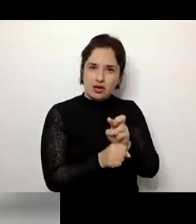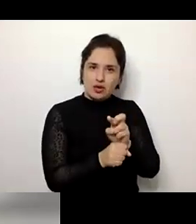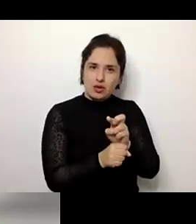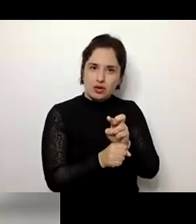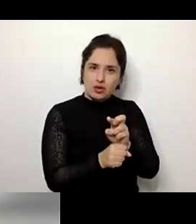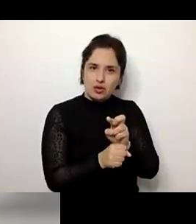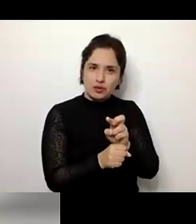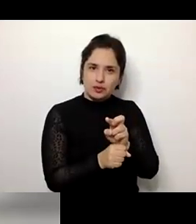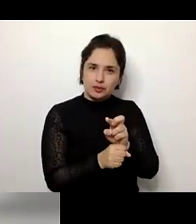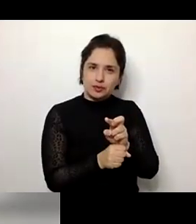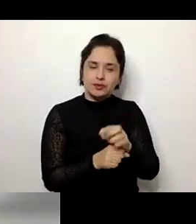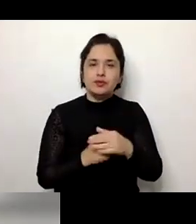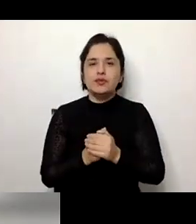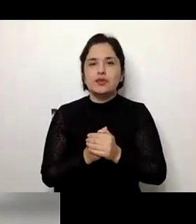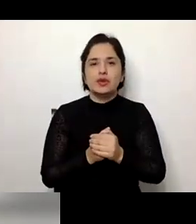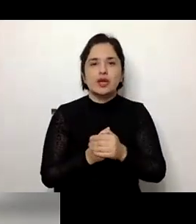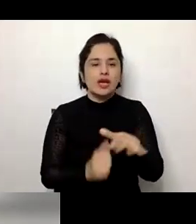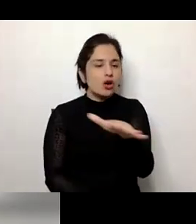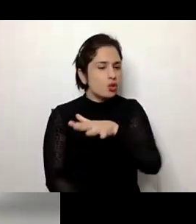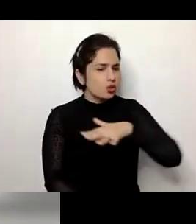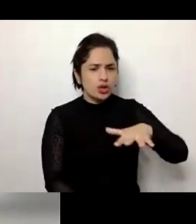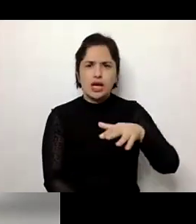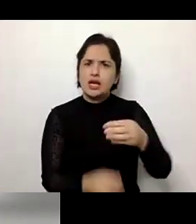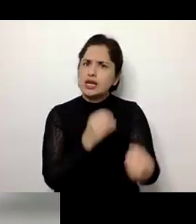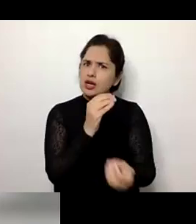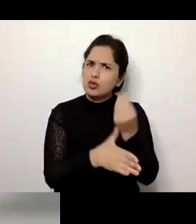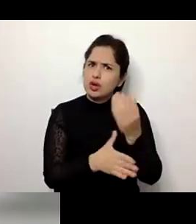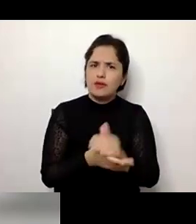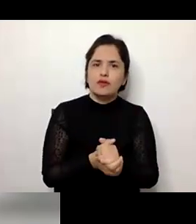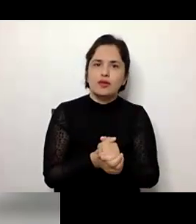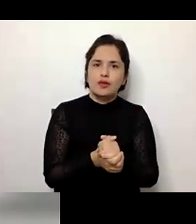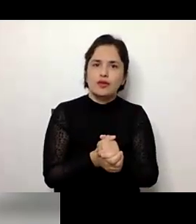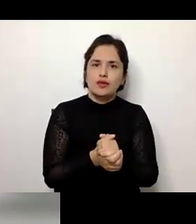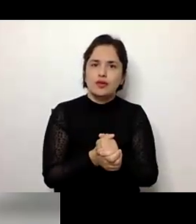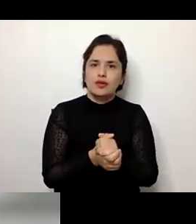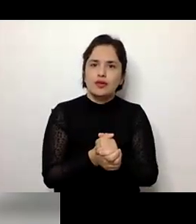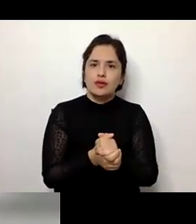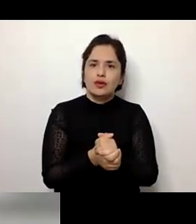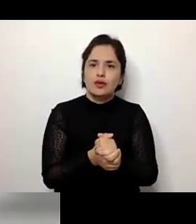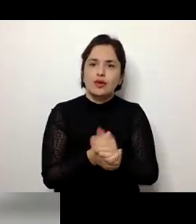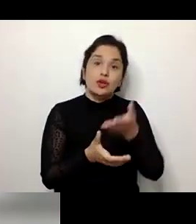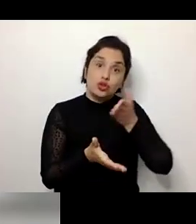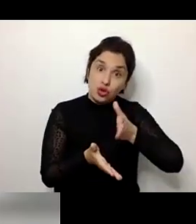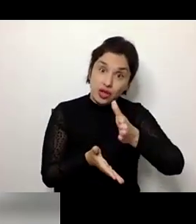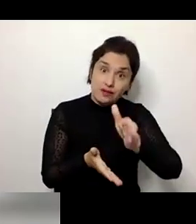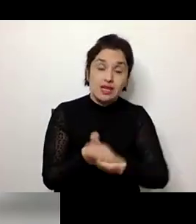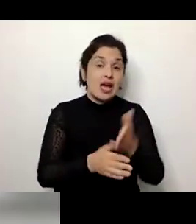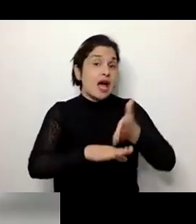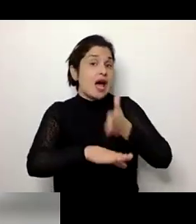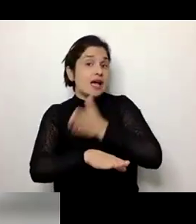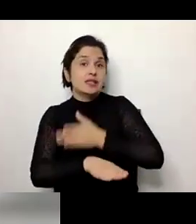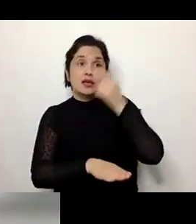novo campo, e esse é um campo muito novo para nós ainda, né? Até então, pensávamos nos